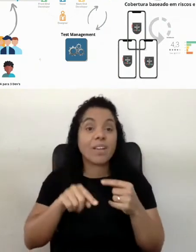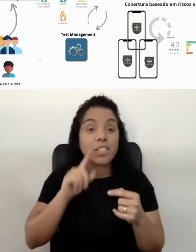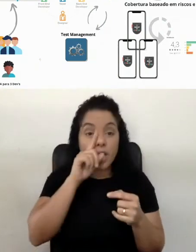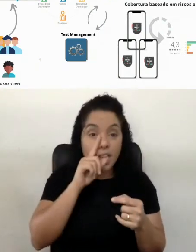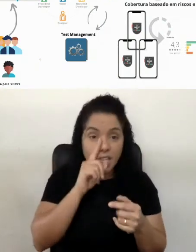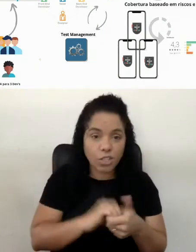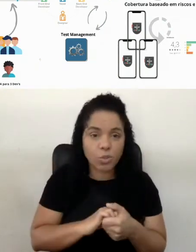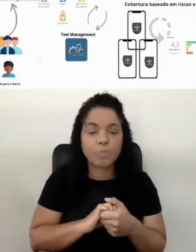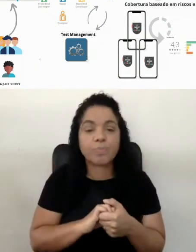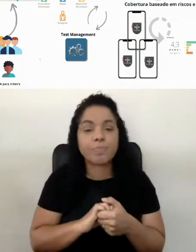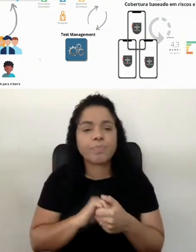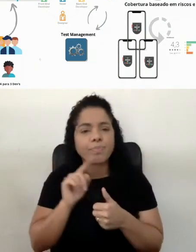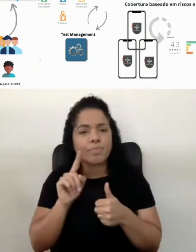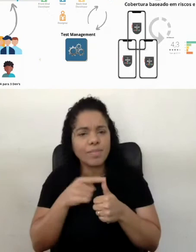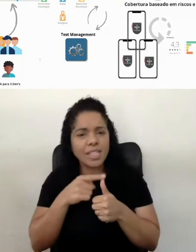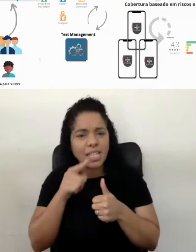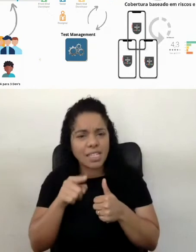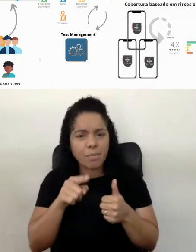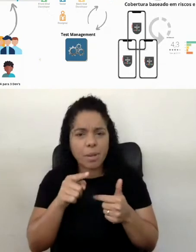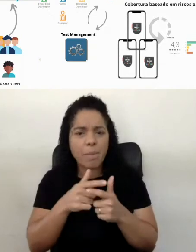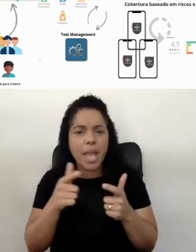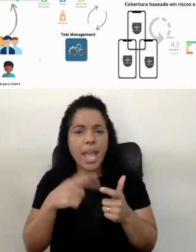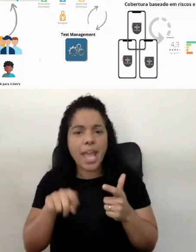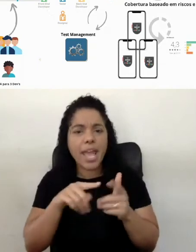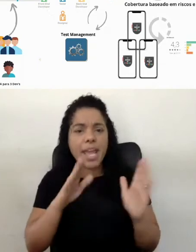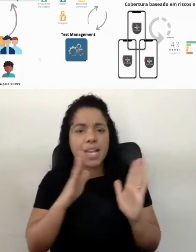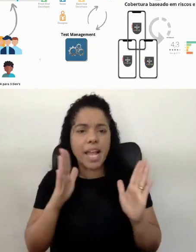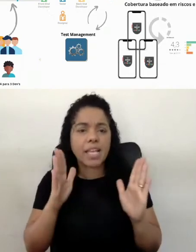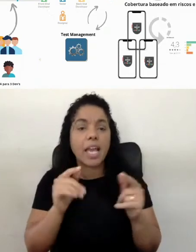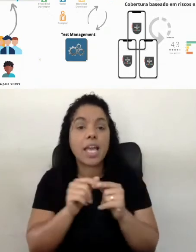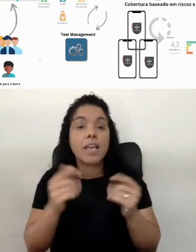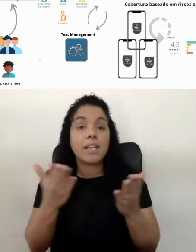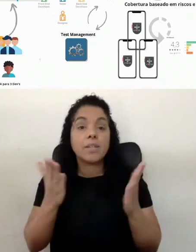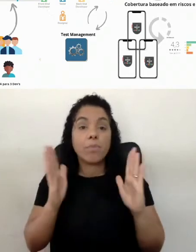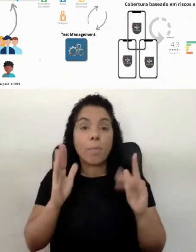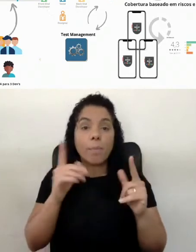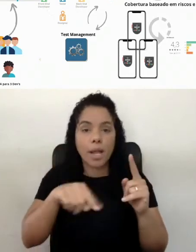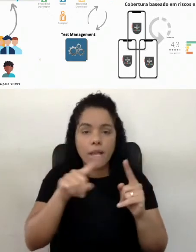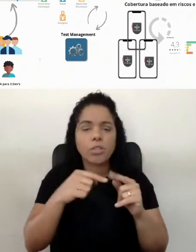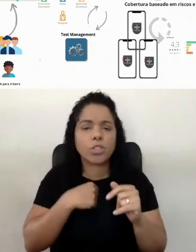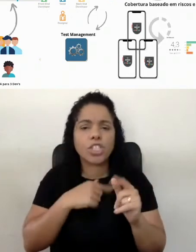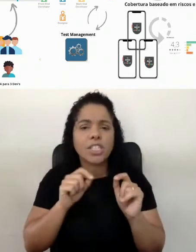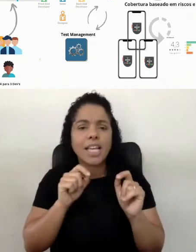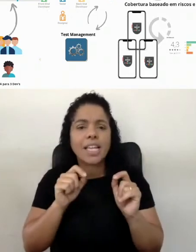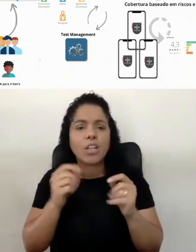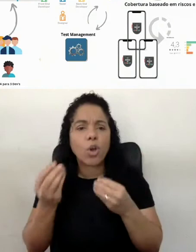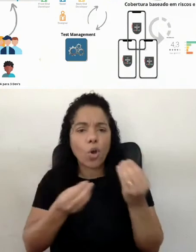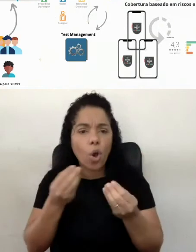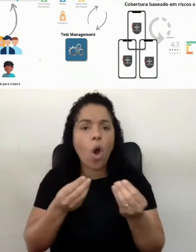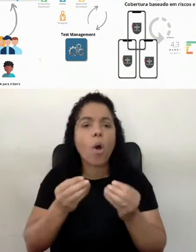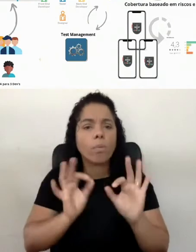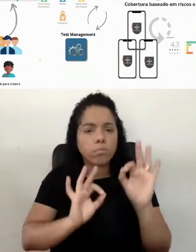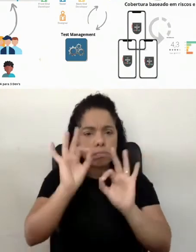E aí, nessa primeira big picture, a gente está, de fato, tendo um manual muito bem